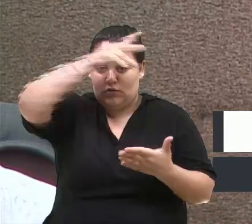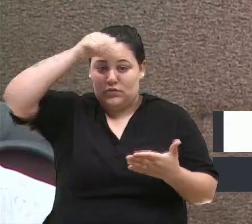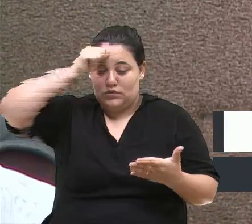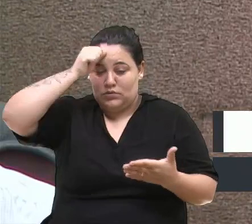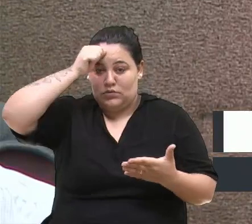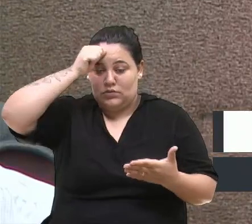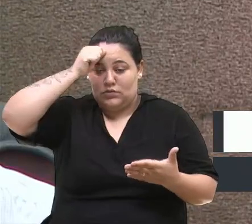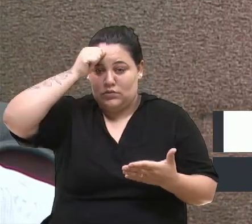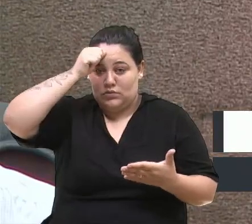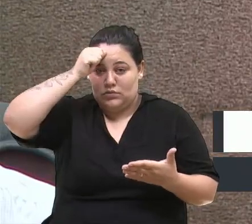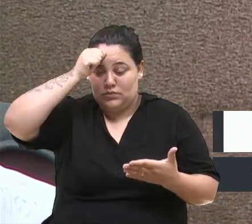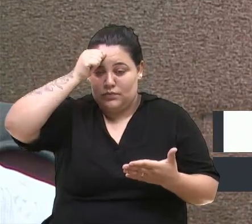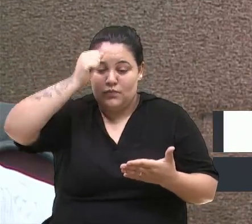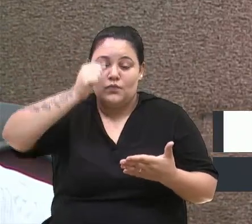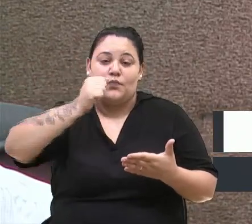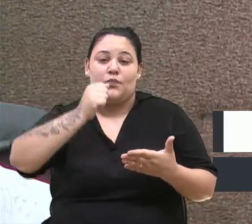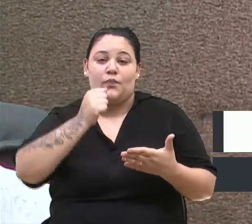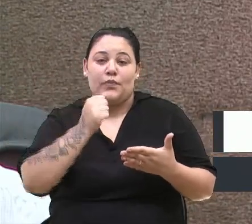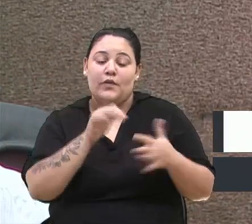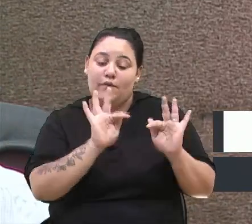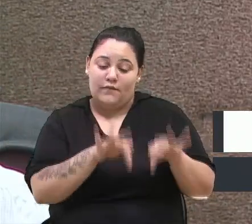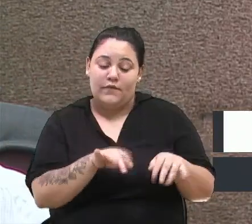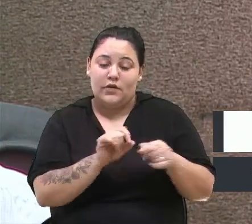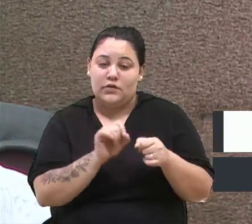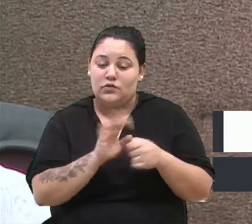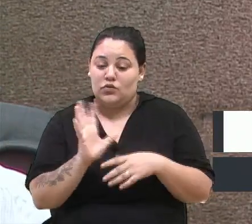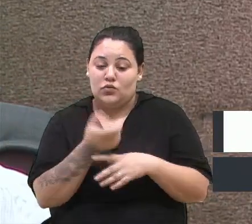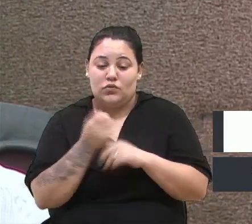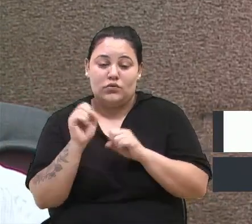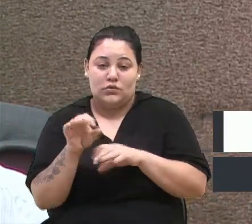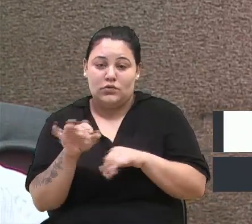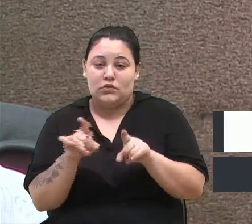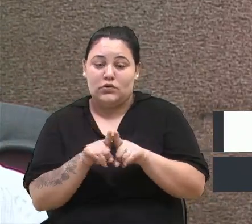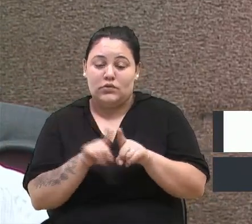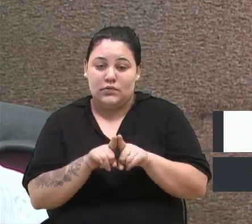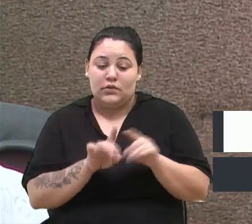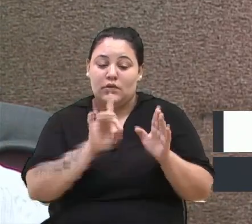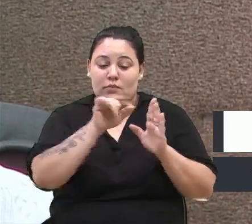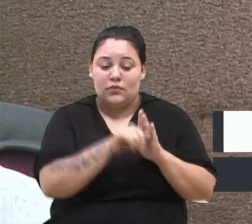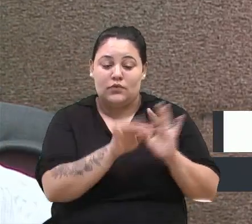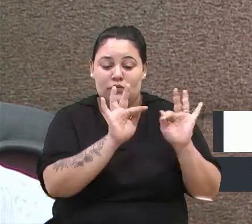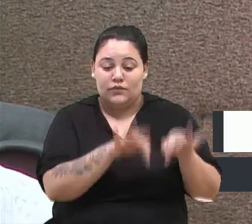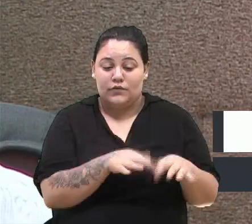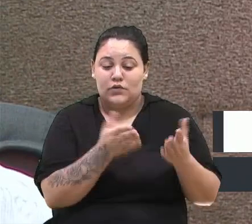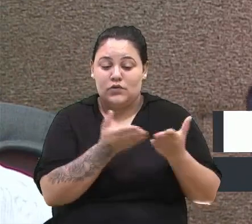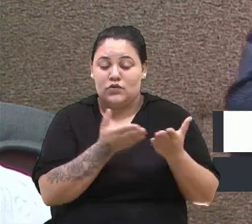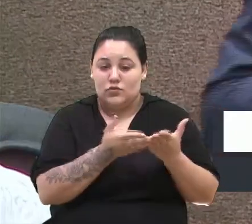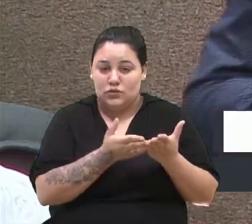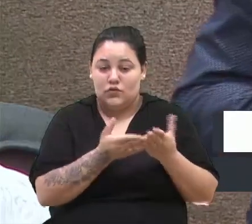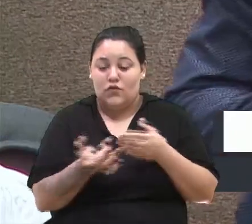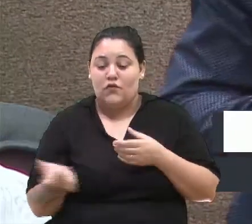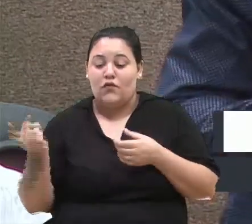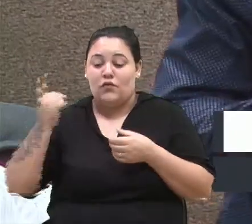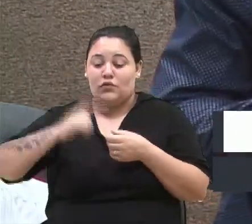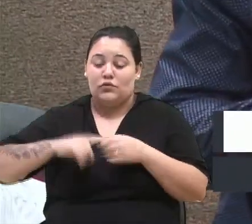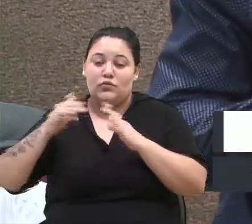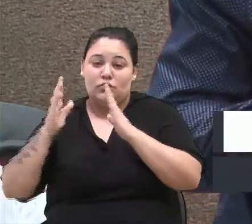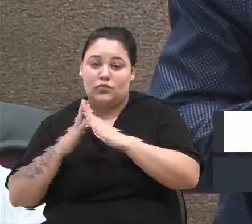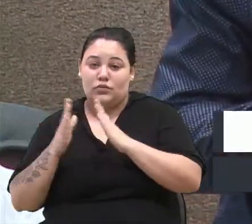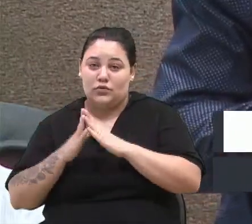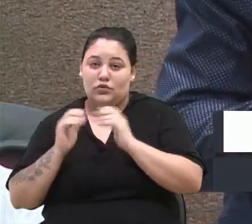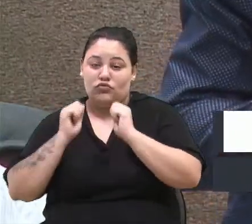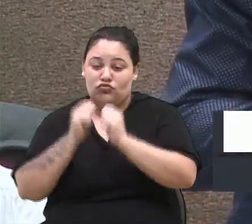da Costa, onde estudou e concluiu o ensino primário. Após a conclusão dos estudos, voltou a morar com